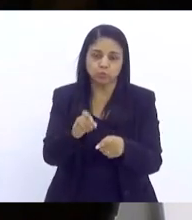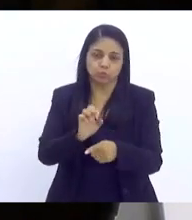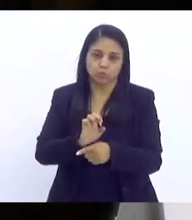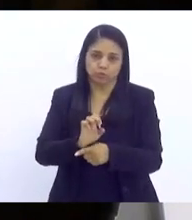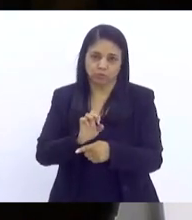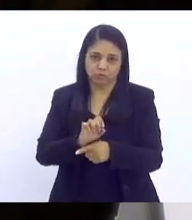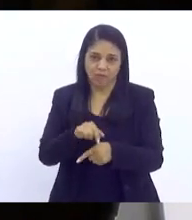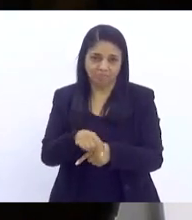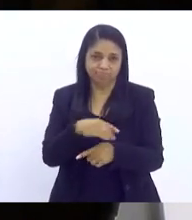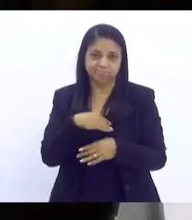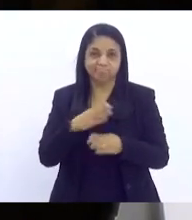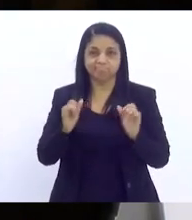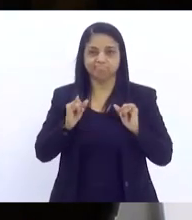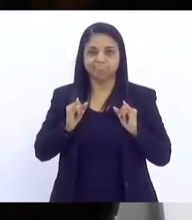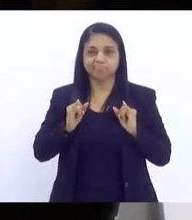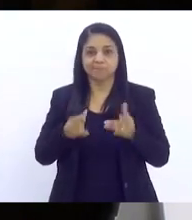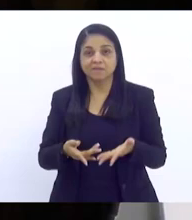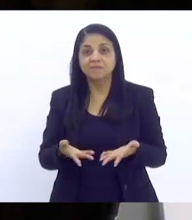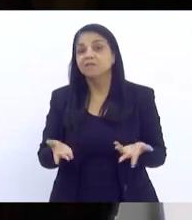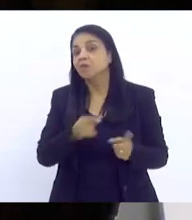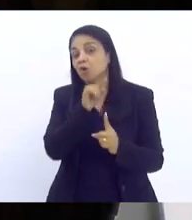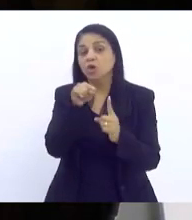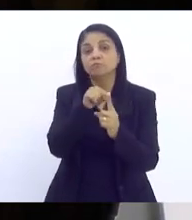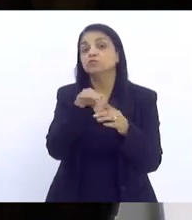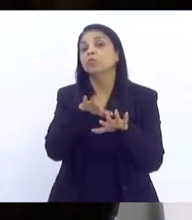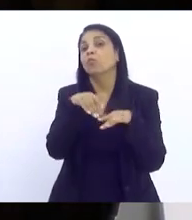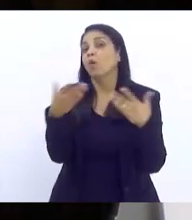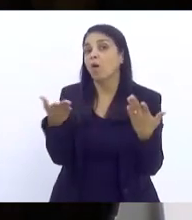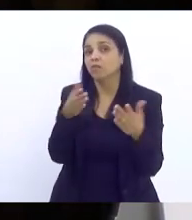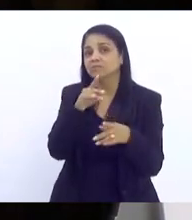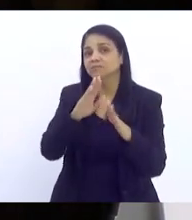e a sua finalidade com isso.